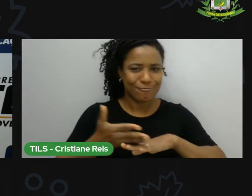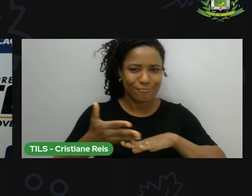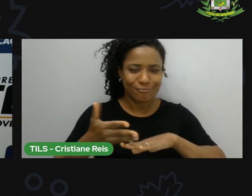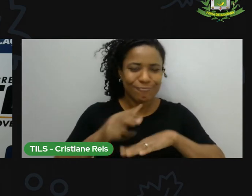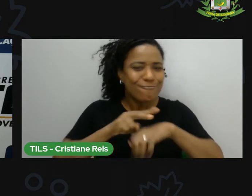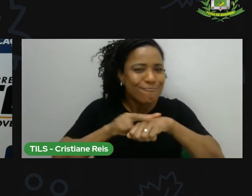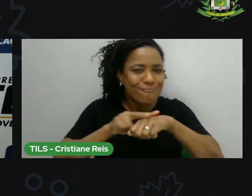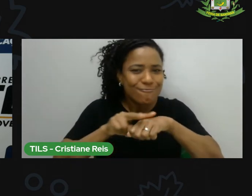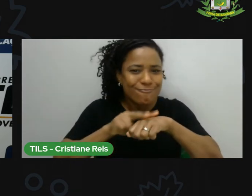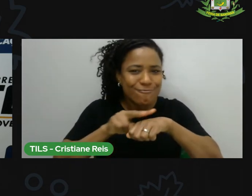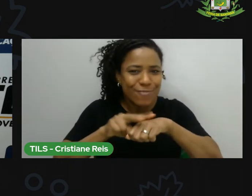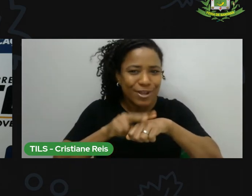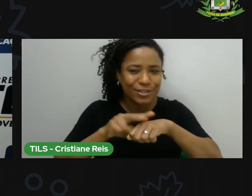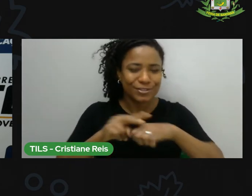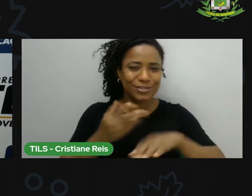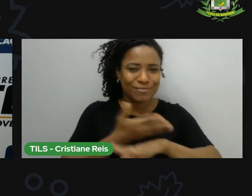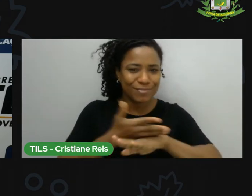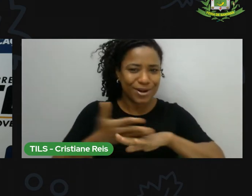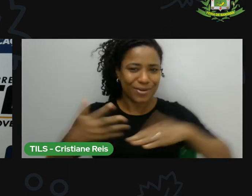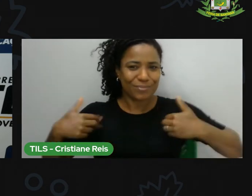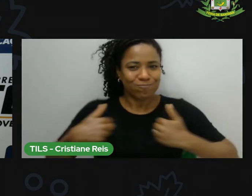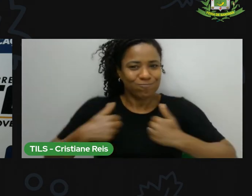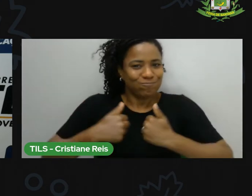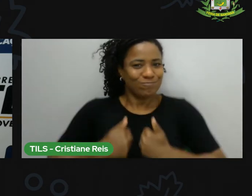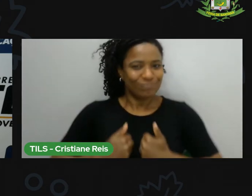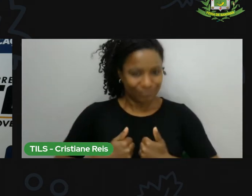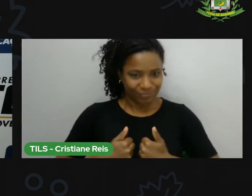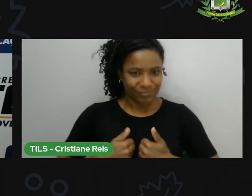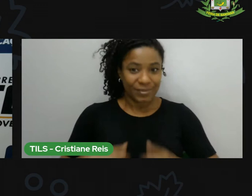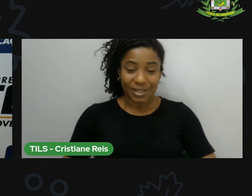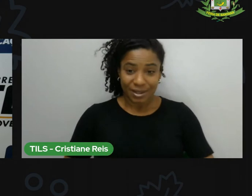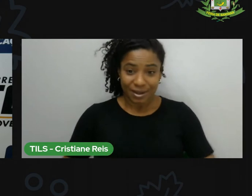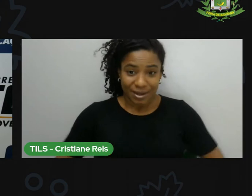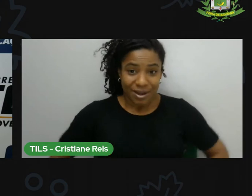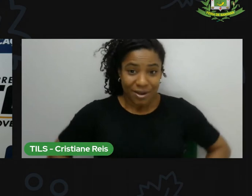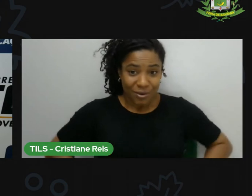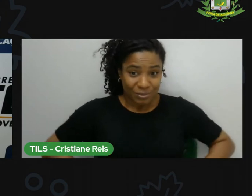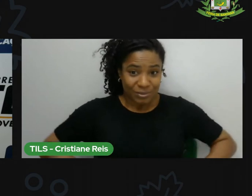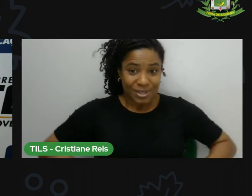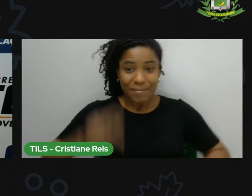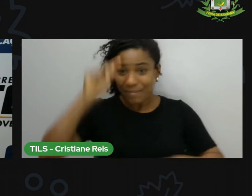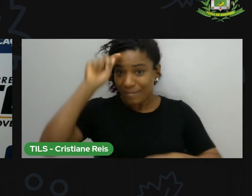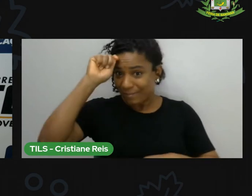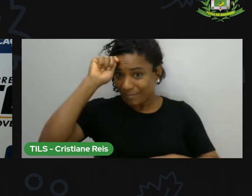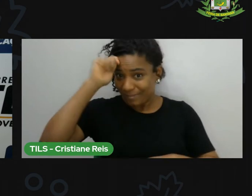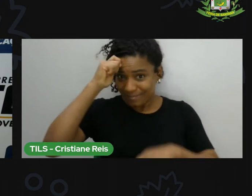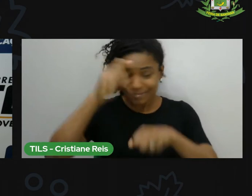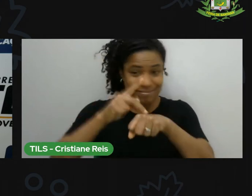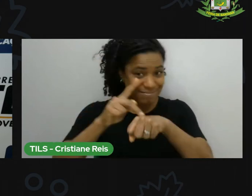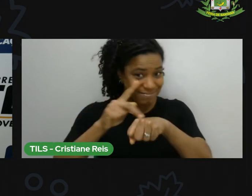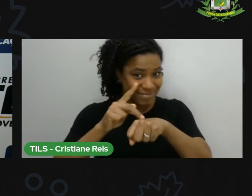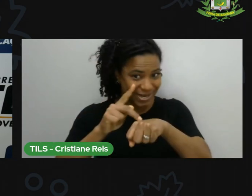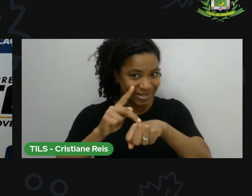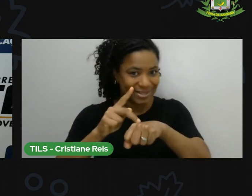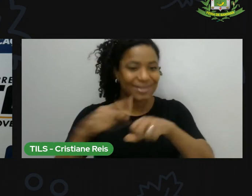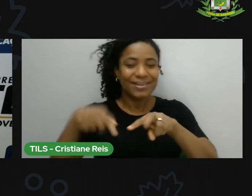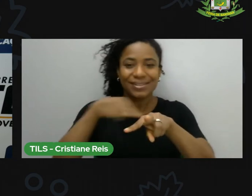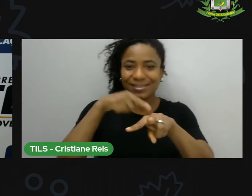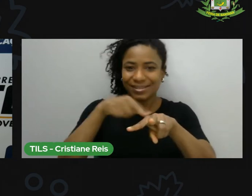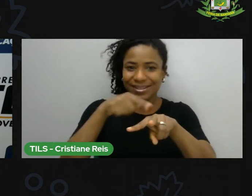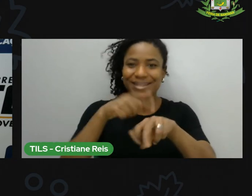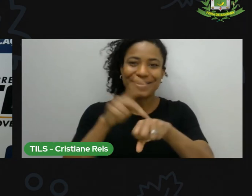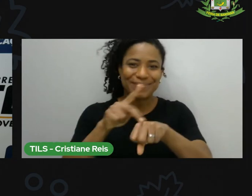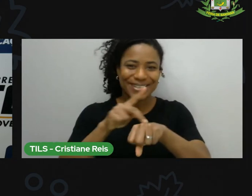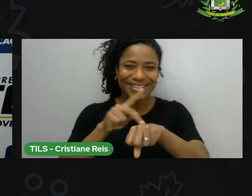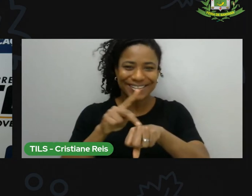calças pretas e sandália preta também. Aqui do nosso lado, como sempre, nossa